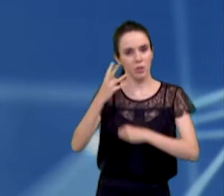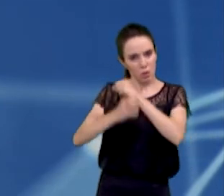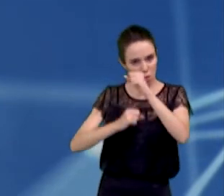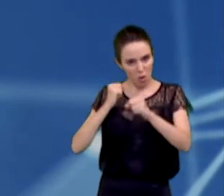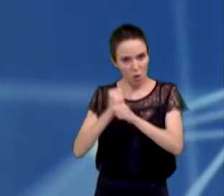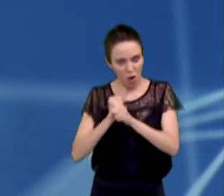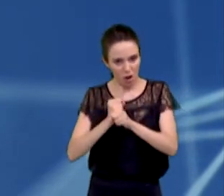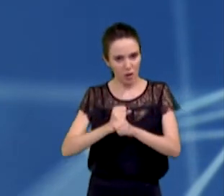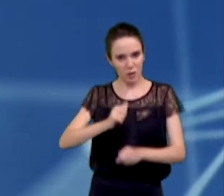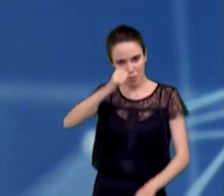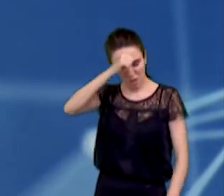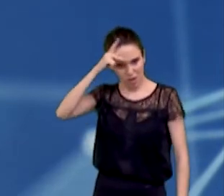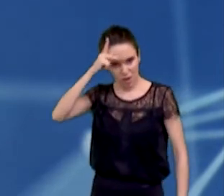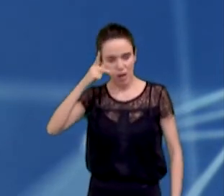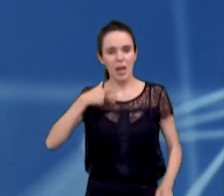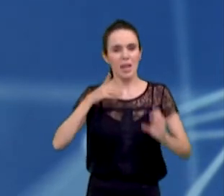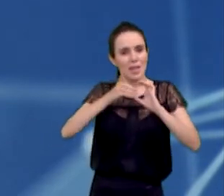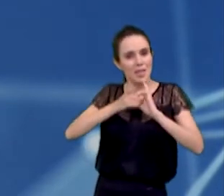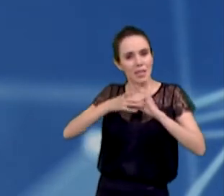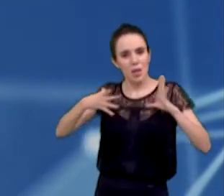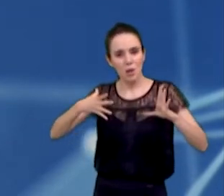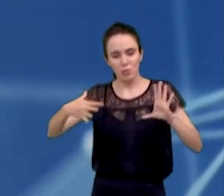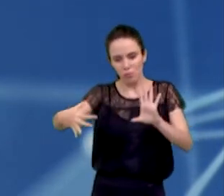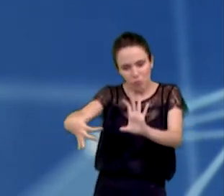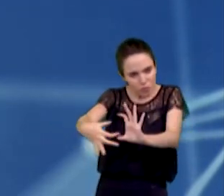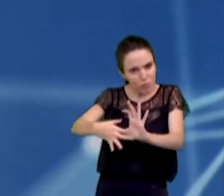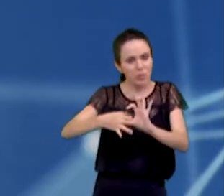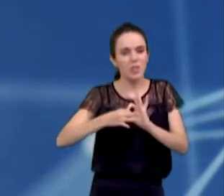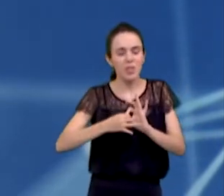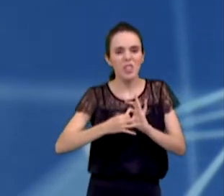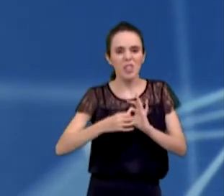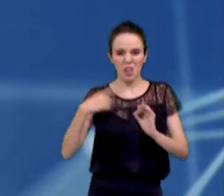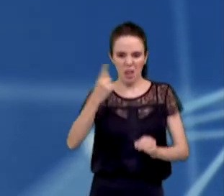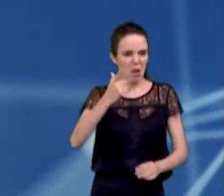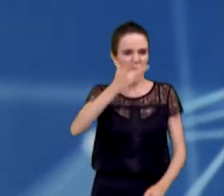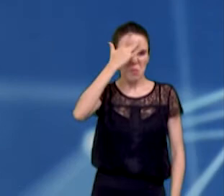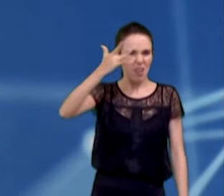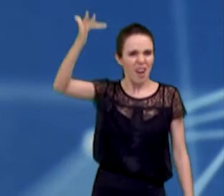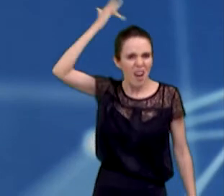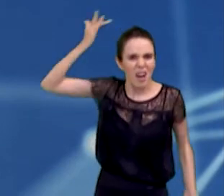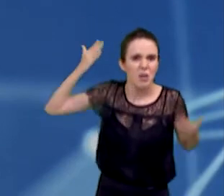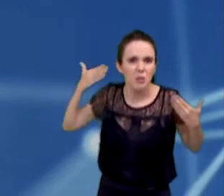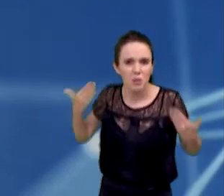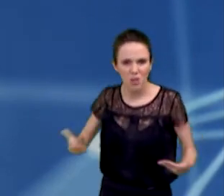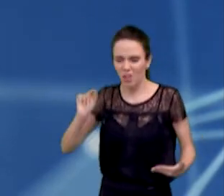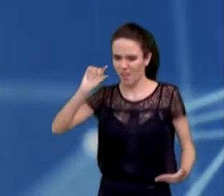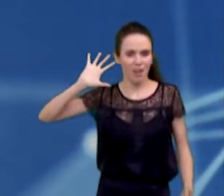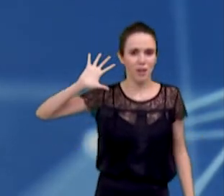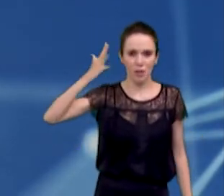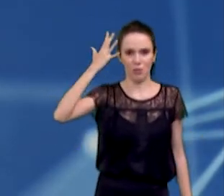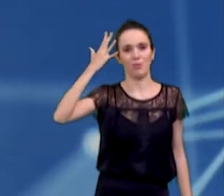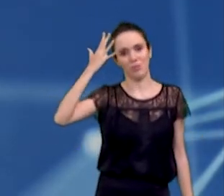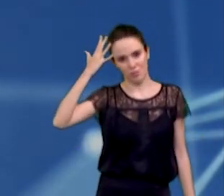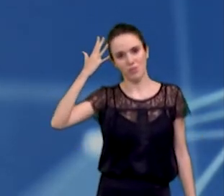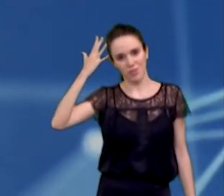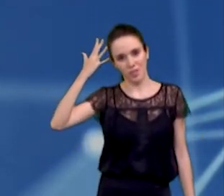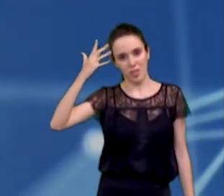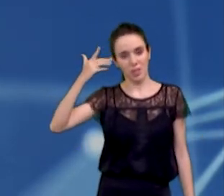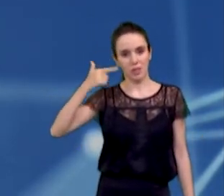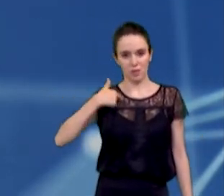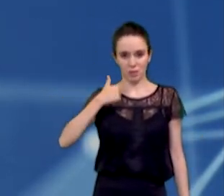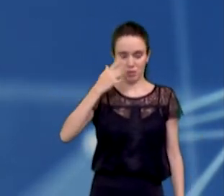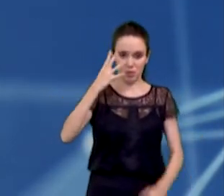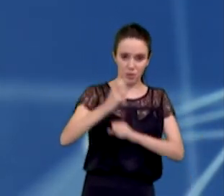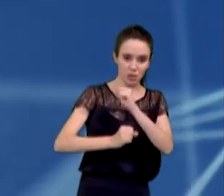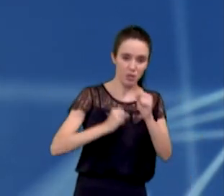população, democrático e inclusivo, que a gente vai conseguir barrar esses absurdos que estão acontecendo. E vai ser um mandato